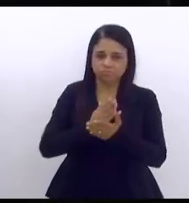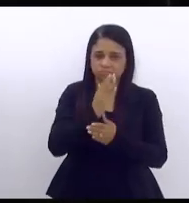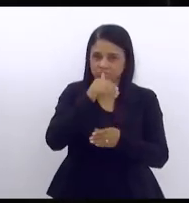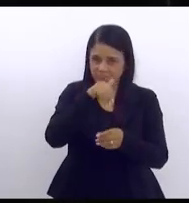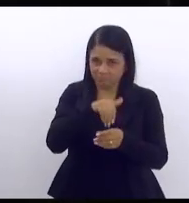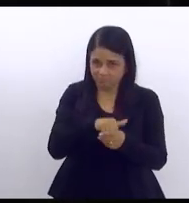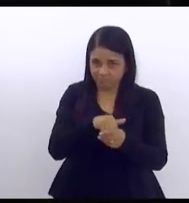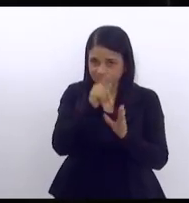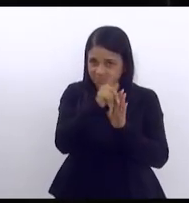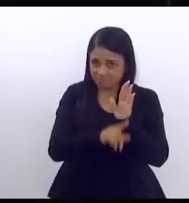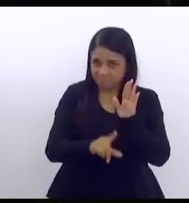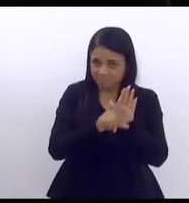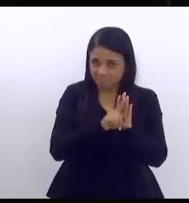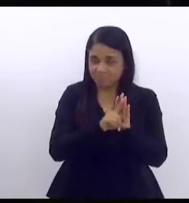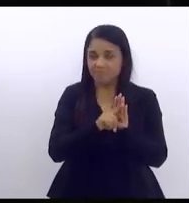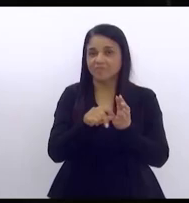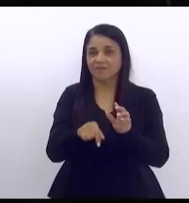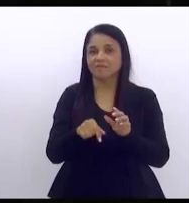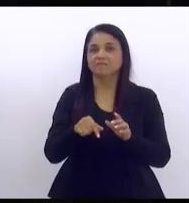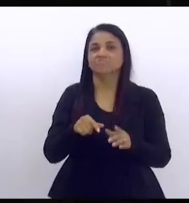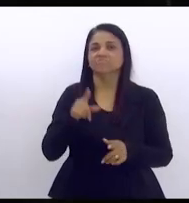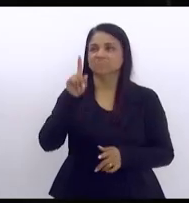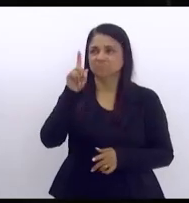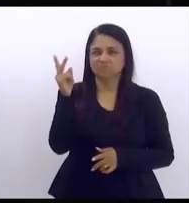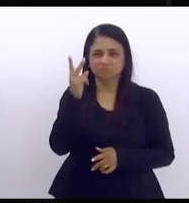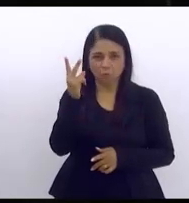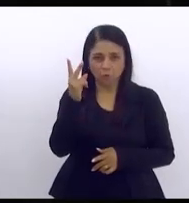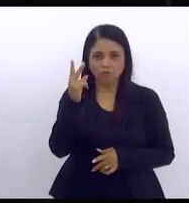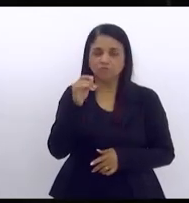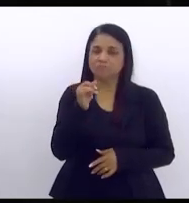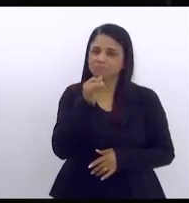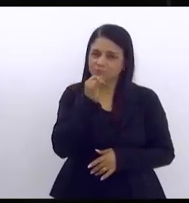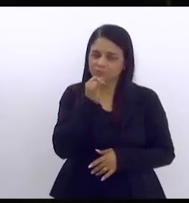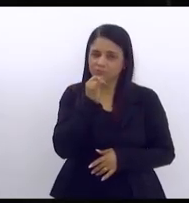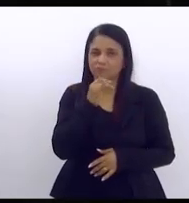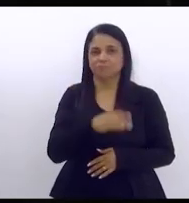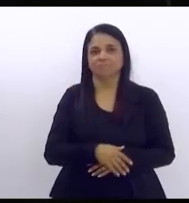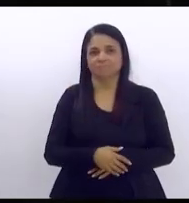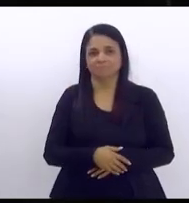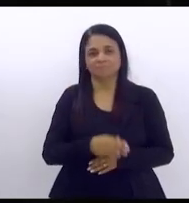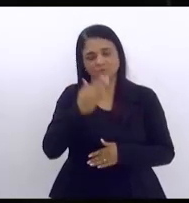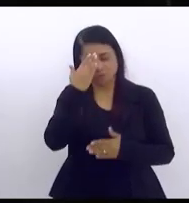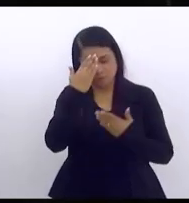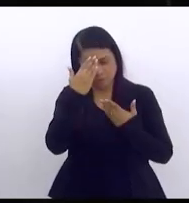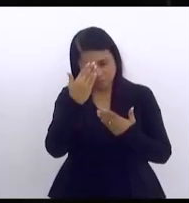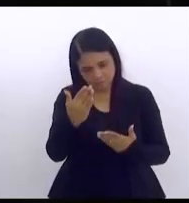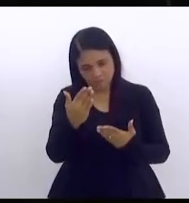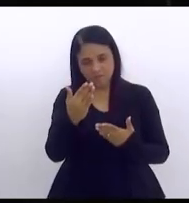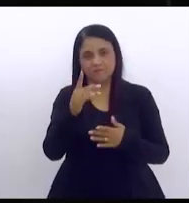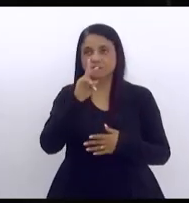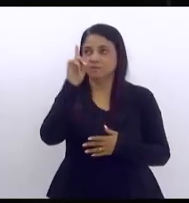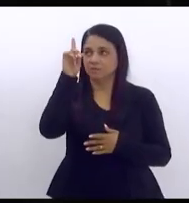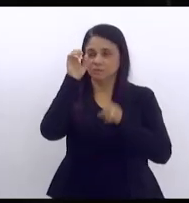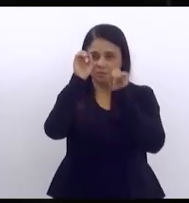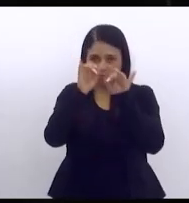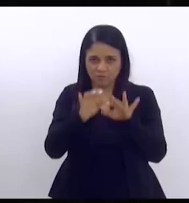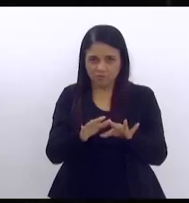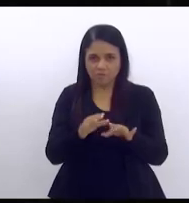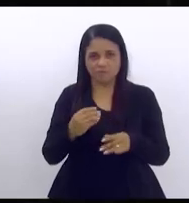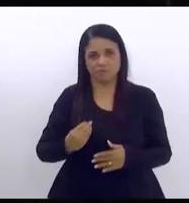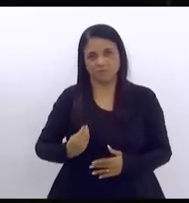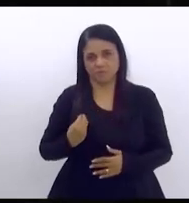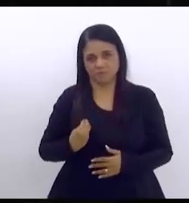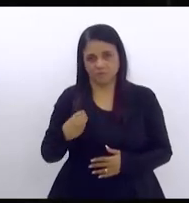estarão muitos muitos deles tristes muito obrigado e que Deus abençoe a vida de todos